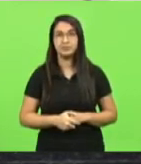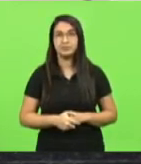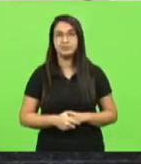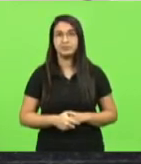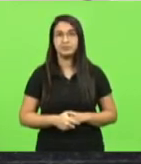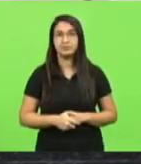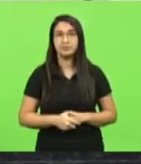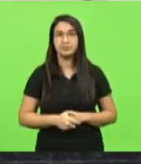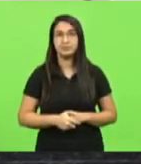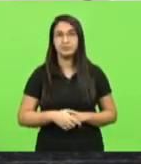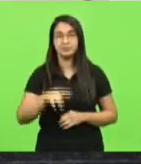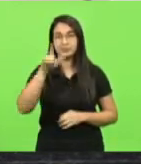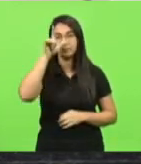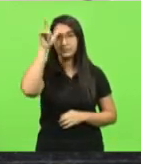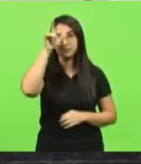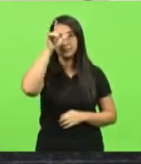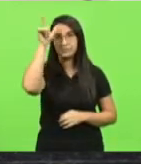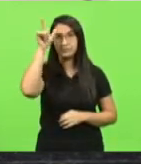Sargento Lima